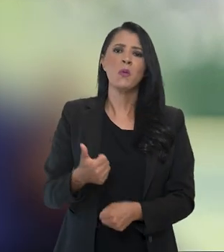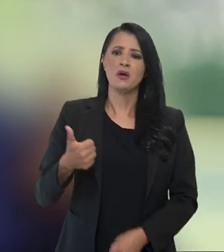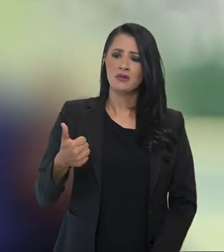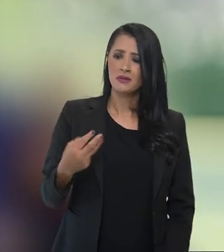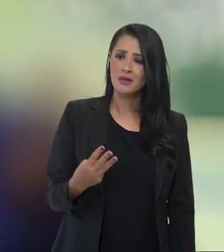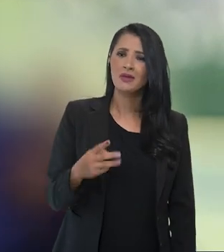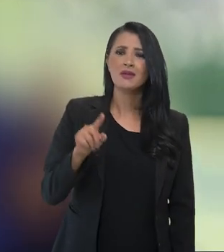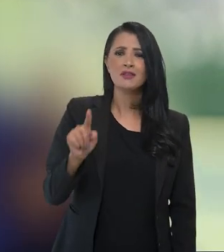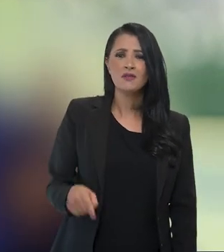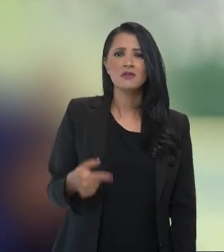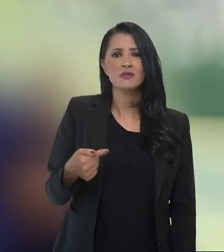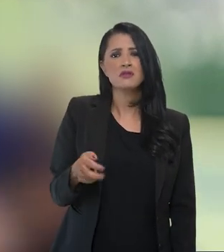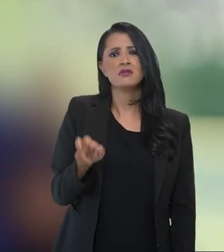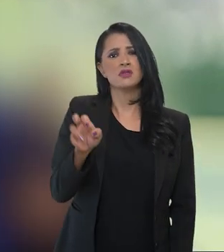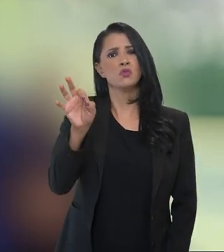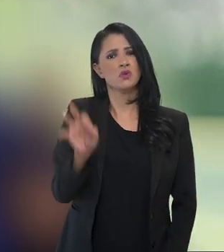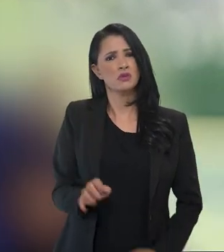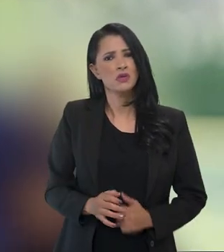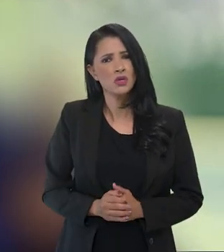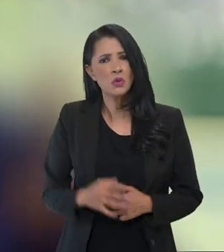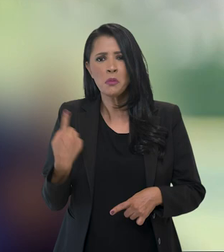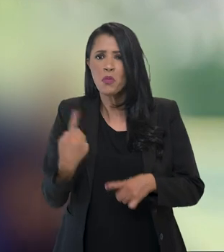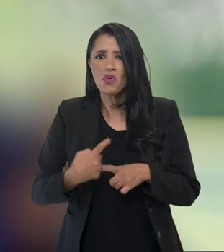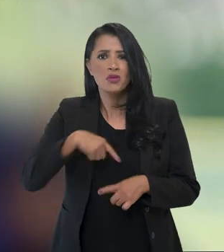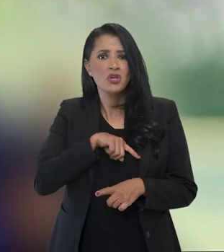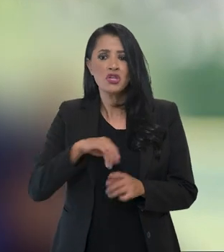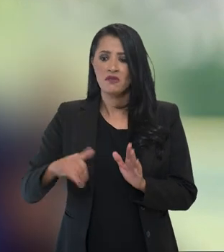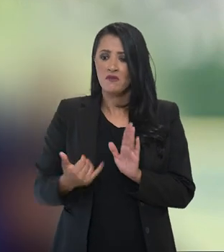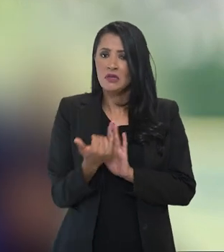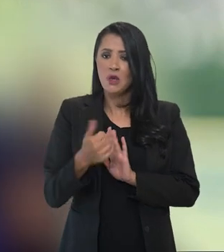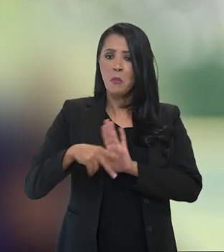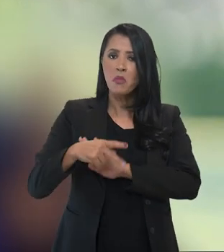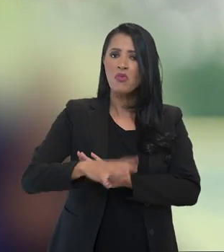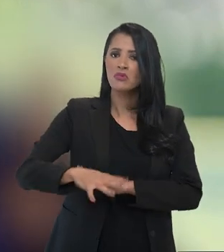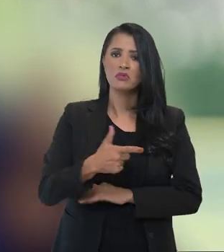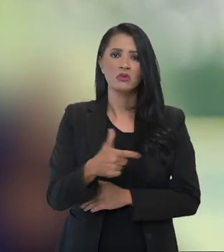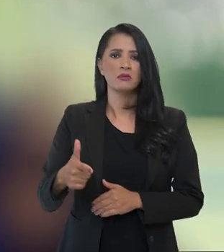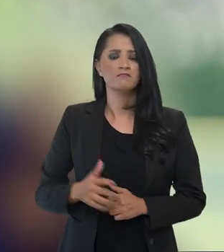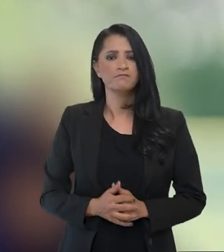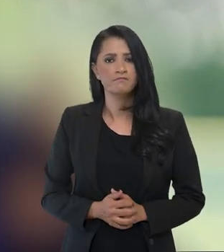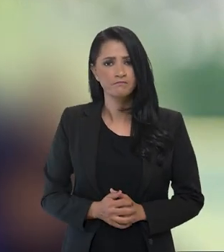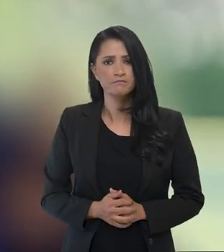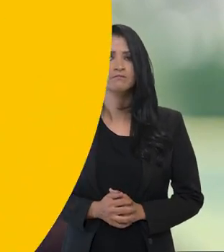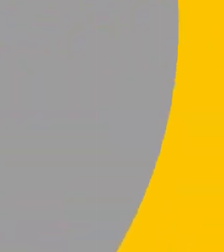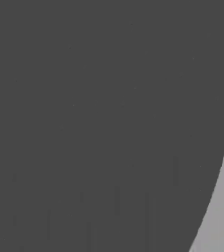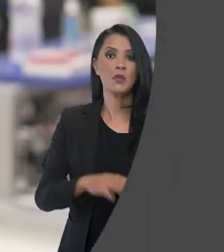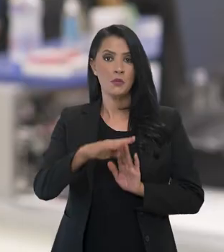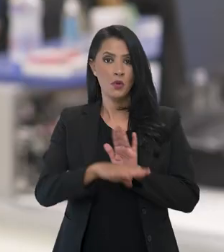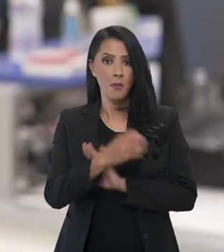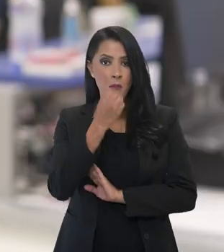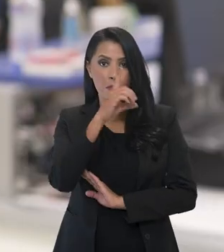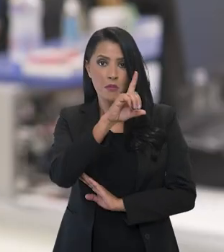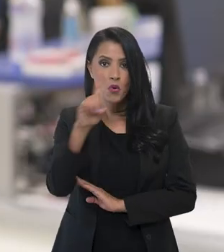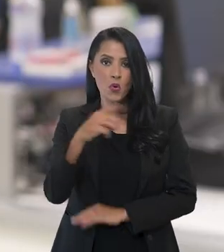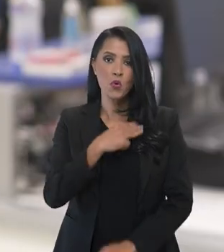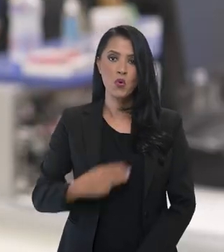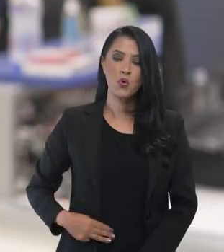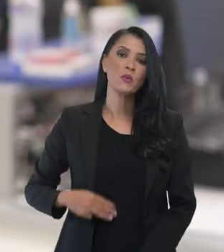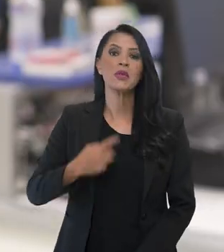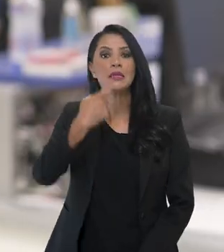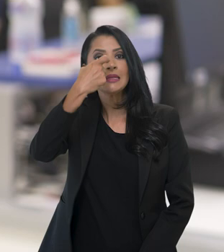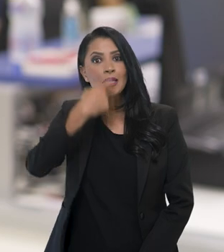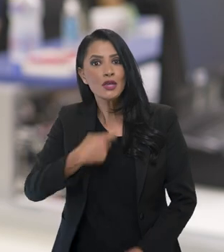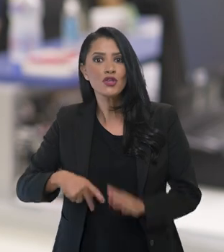para que a taxa de juros esteja a 13,75%, porque nós não temos inflação de demanda. E no programa Bom Dia,